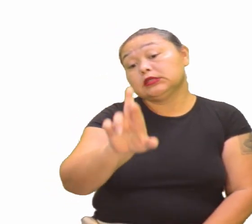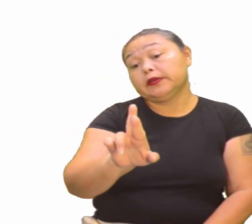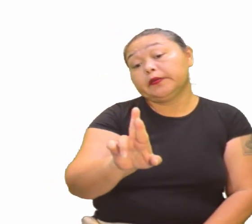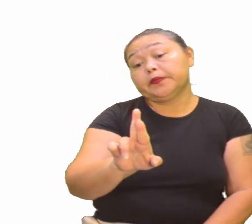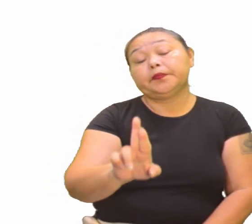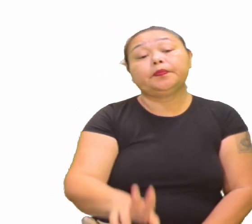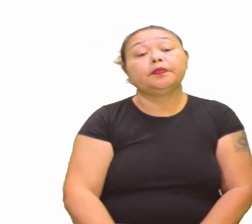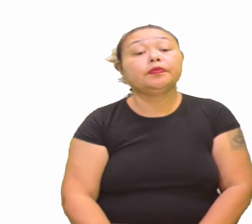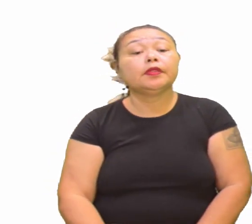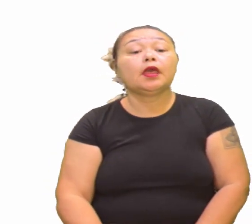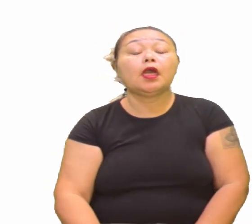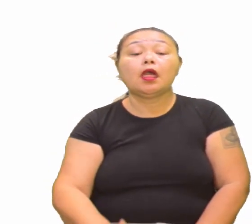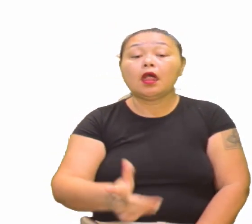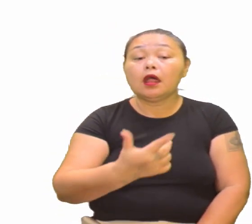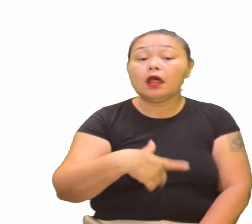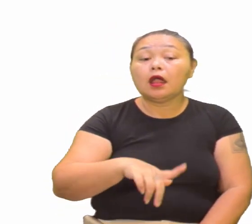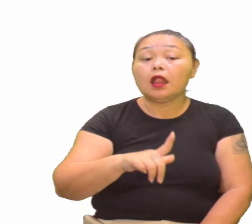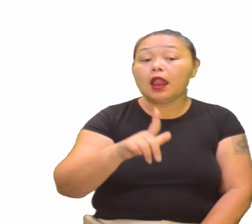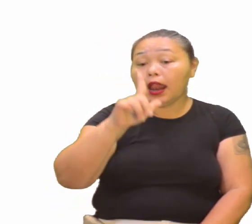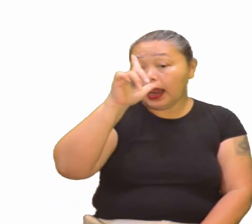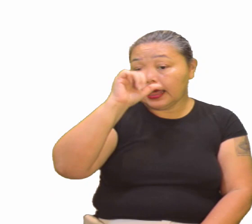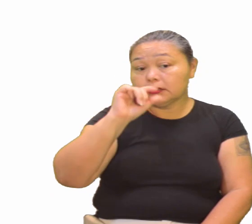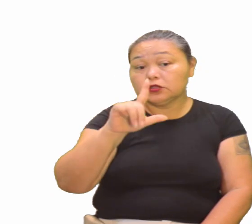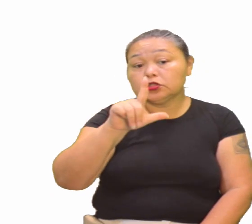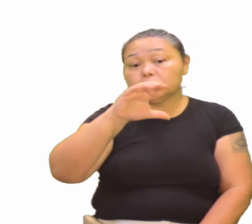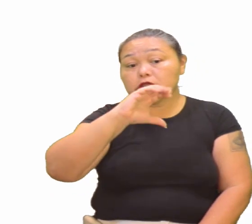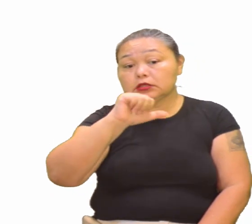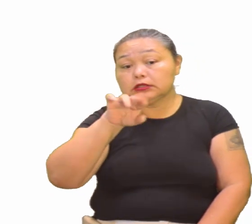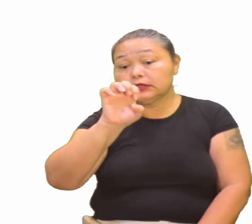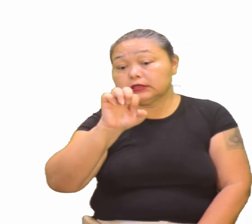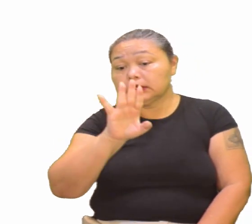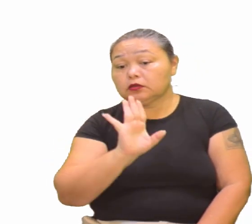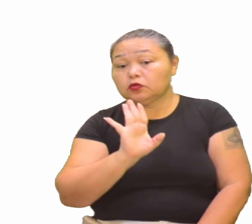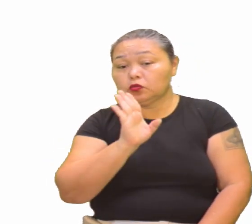e do latim, centro, significa centro,